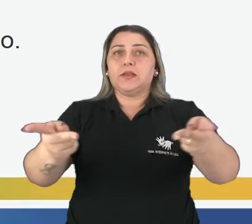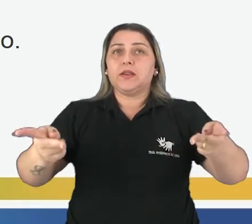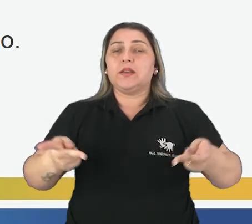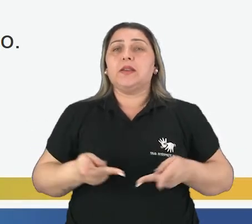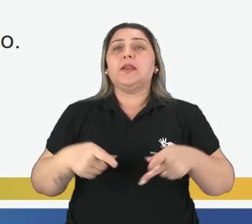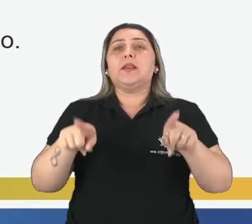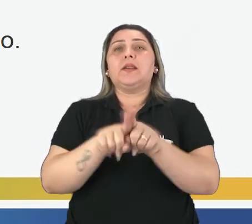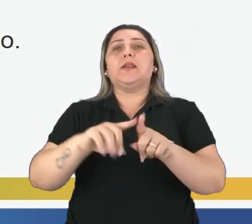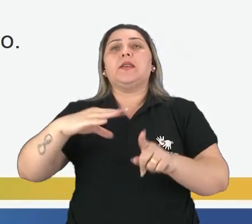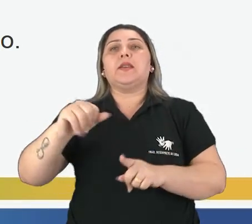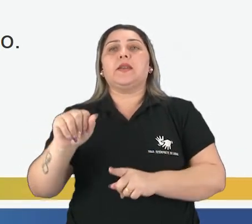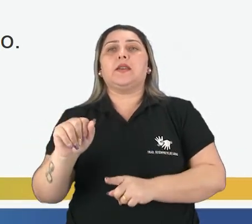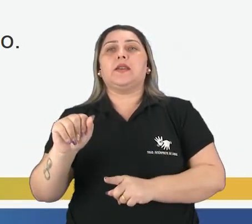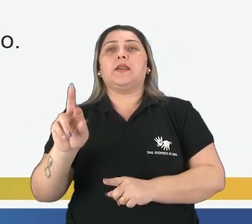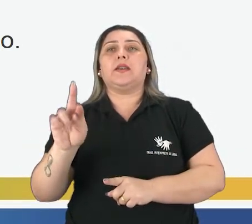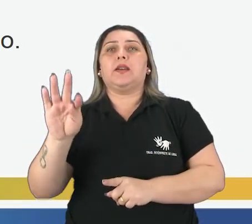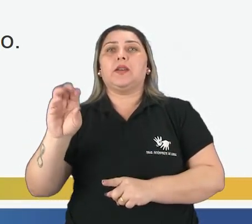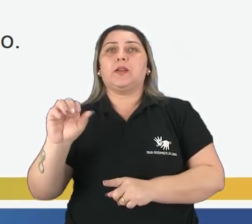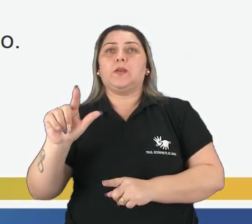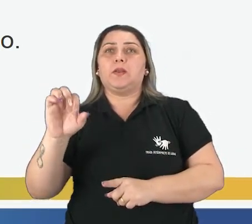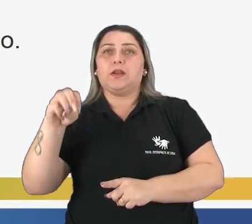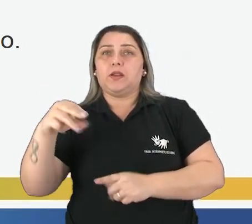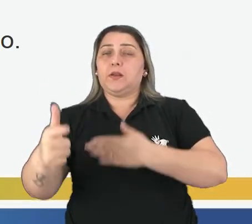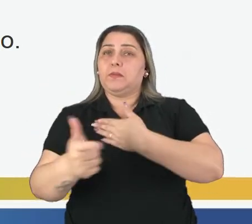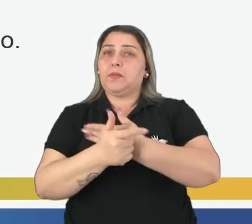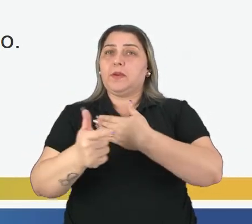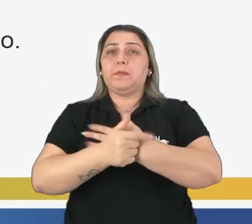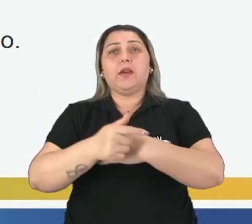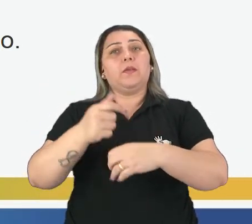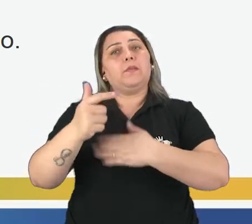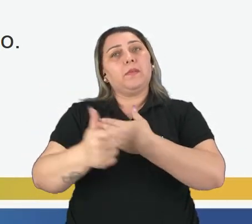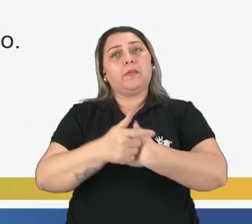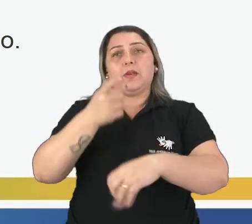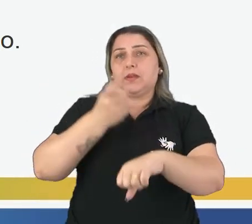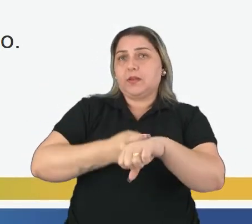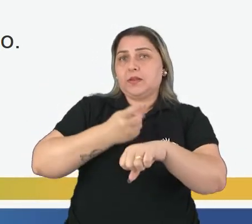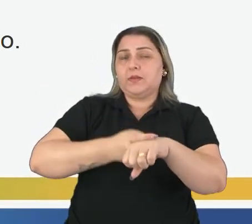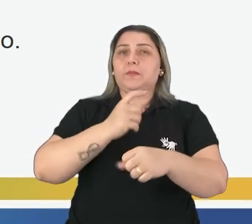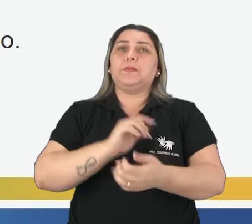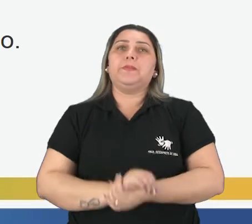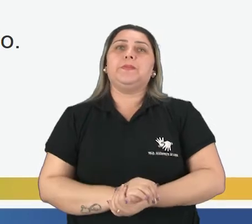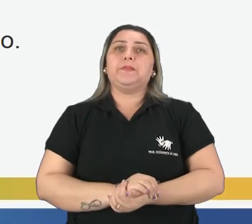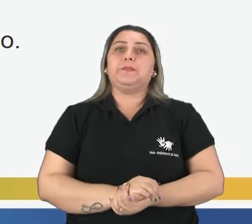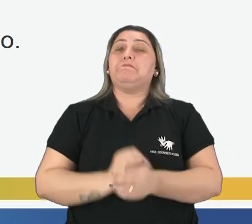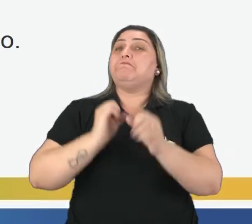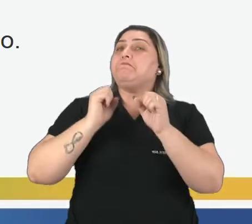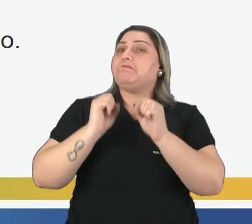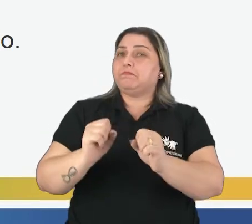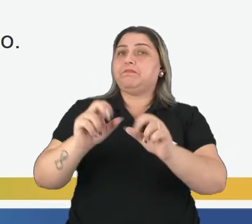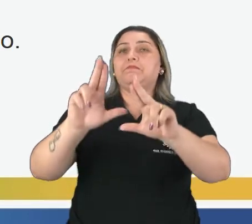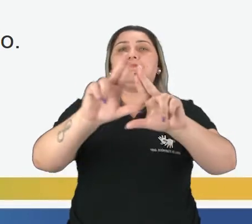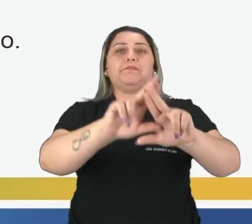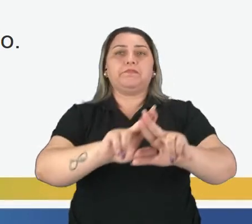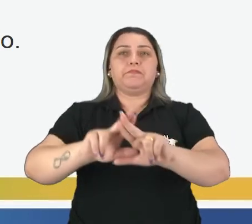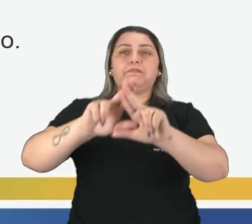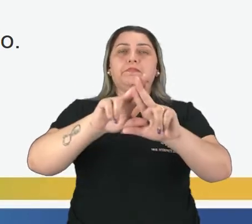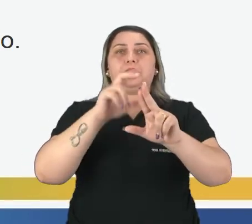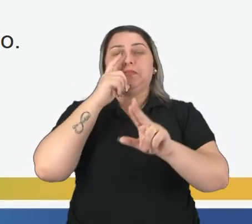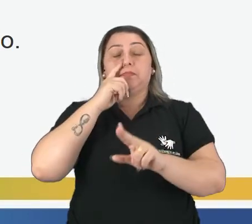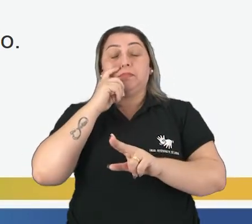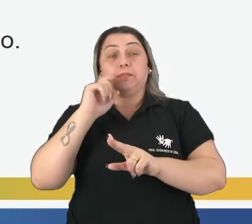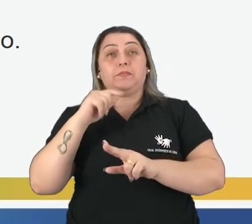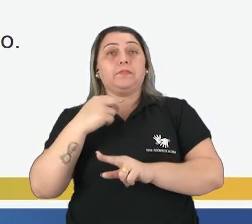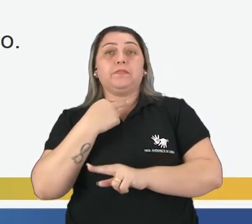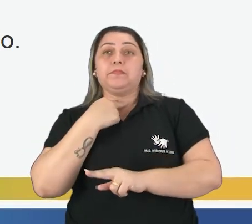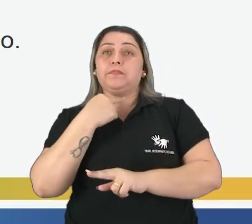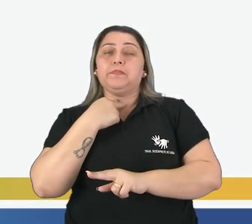cartazes velhos, caixas de pizza, cartolina de papel cartão. Todos esses são recicláveis, mas olha os